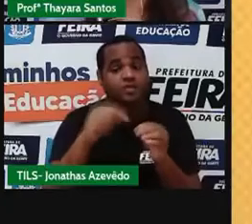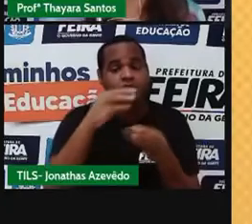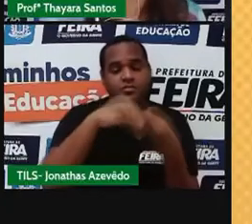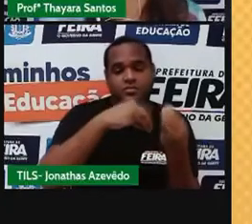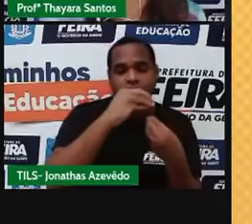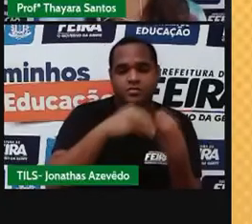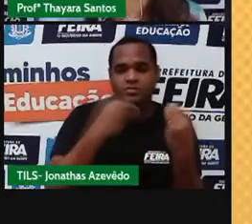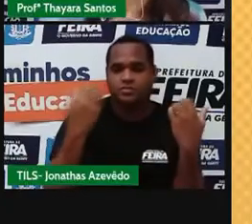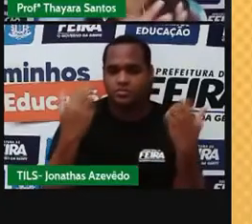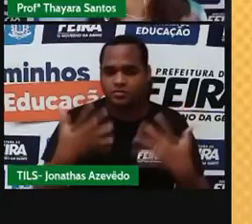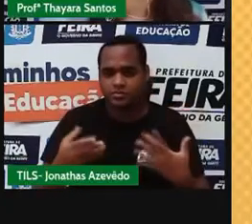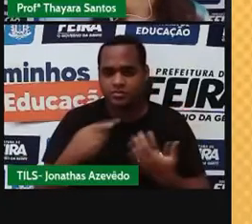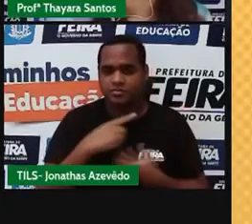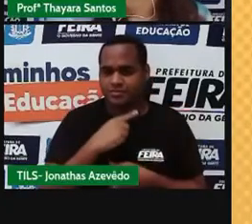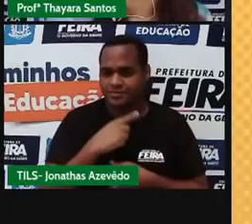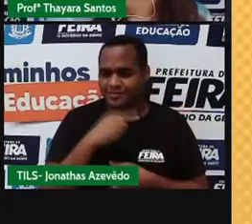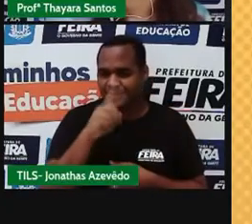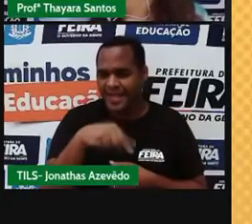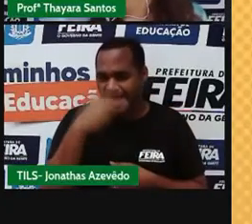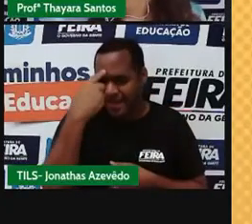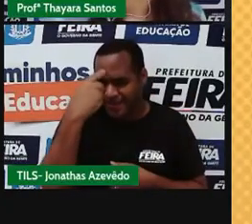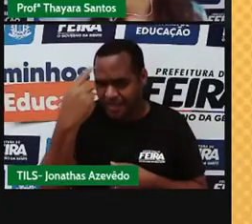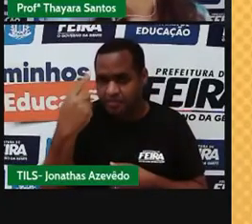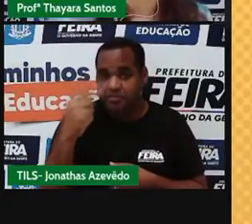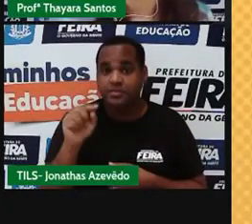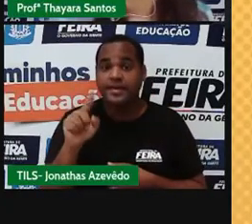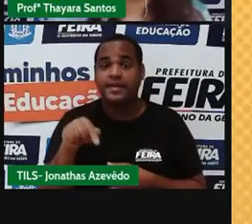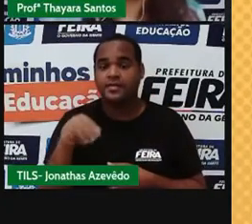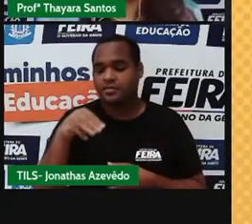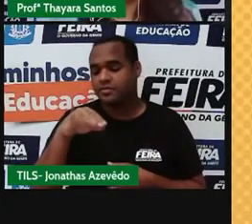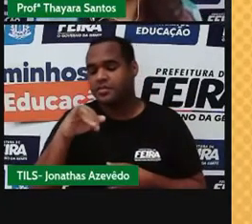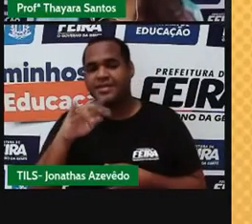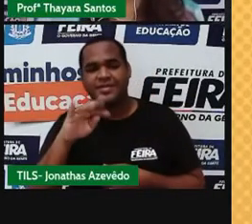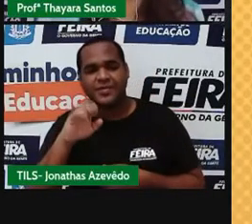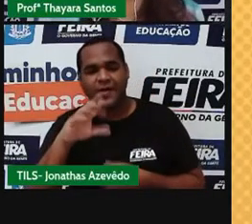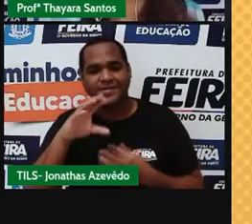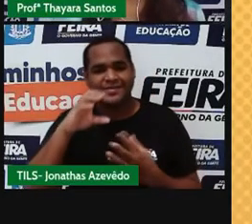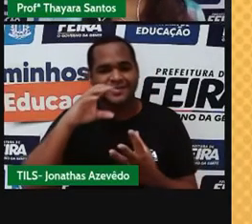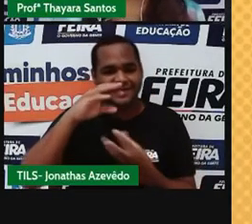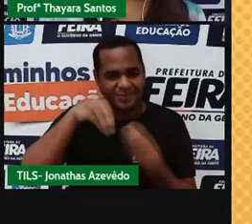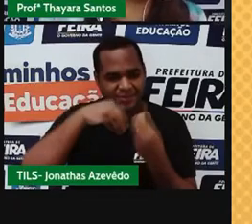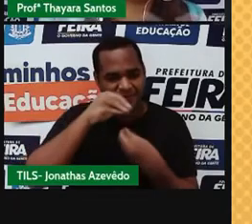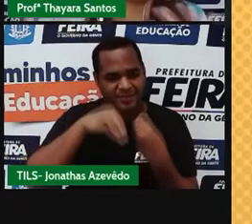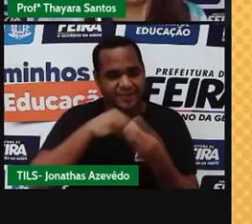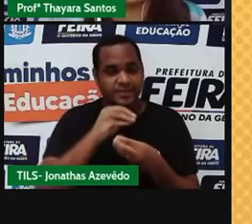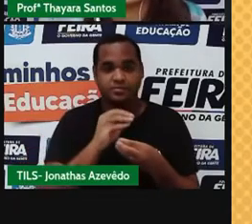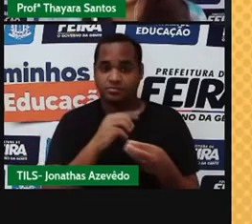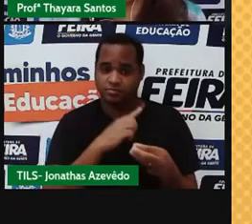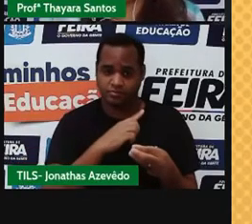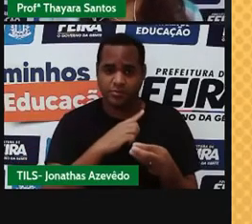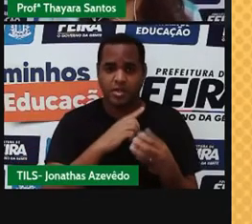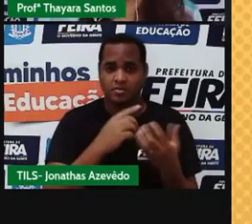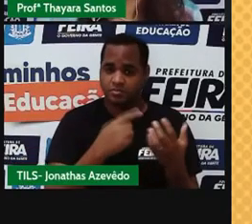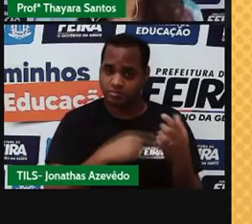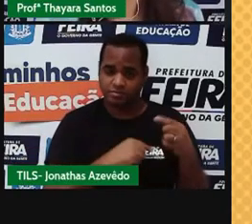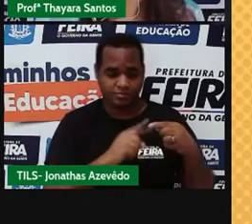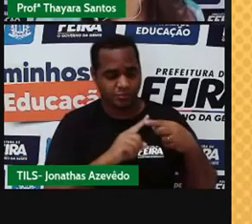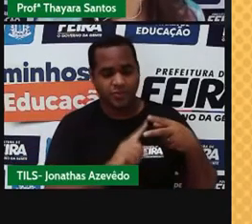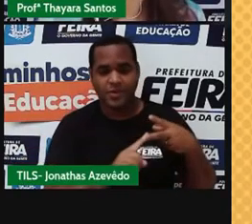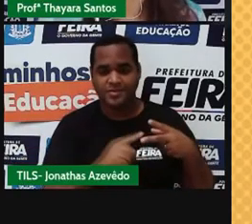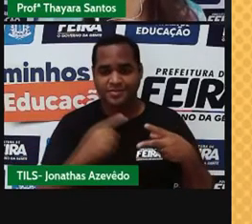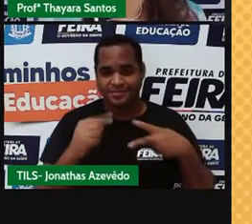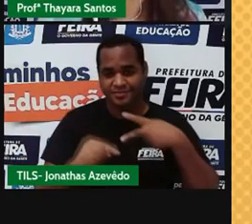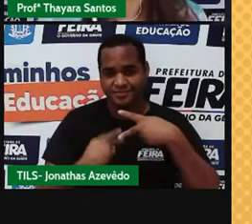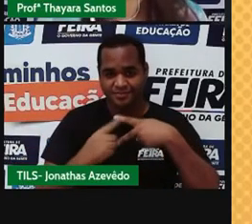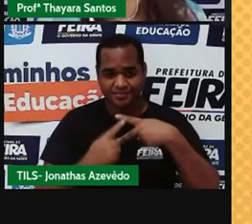assim como a substância pode ser classificada em simples ou composta, as misturas também podem ser classificadas em dois tipos. A gente